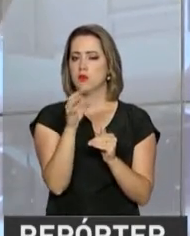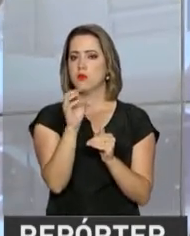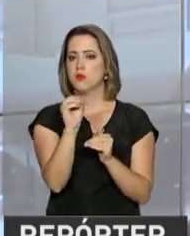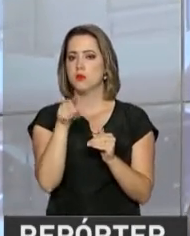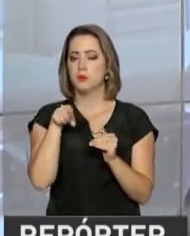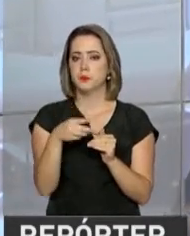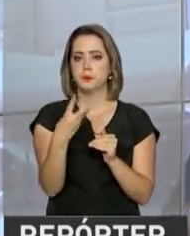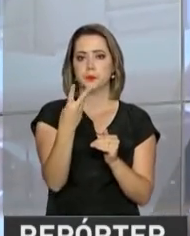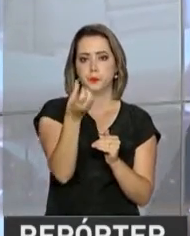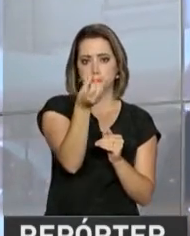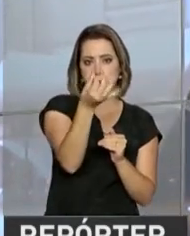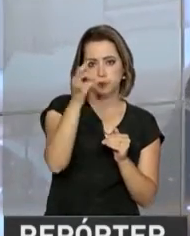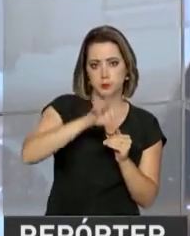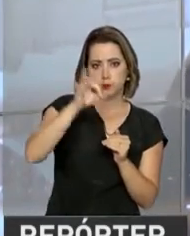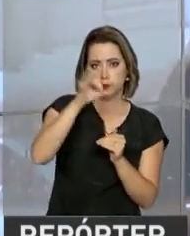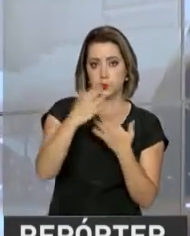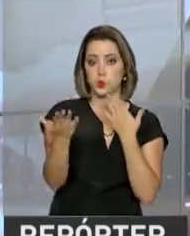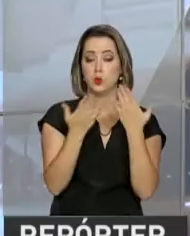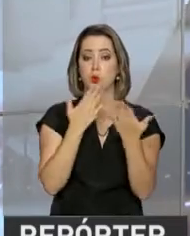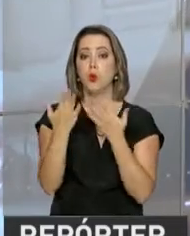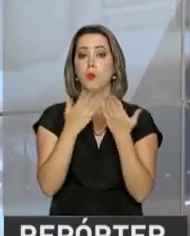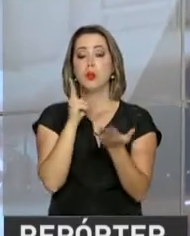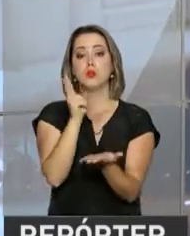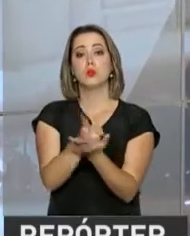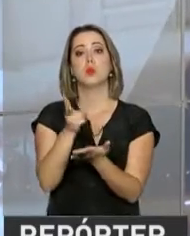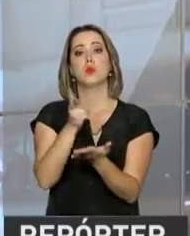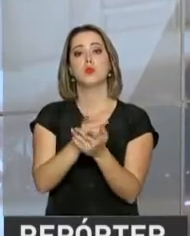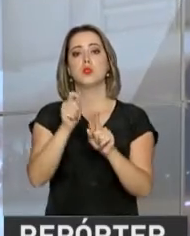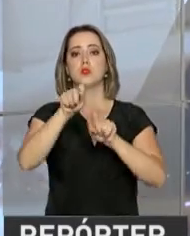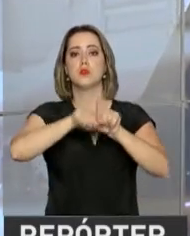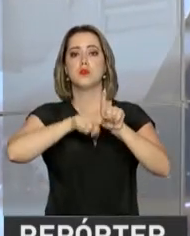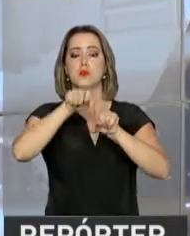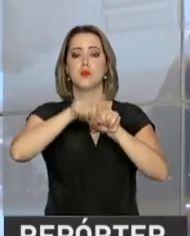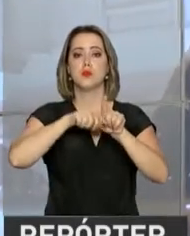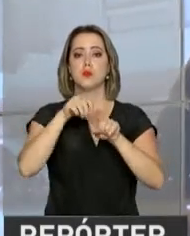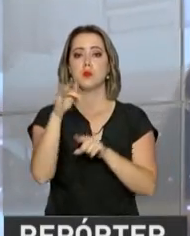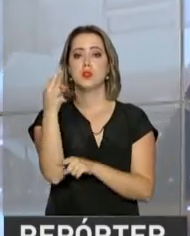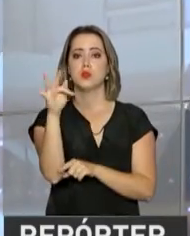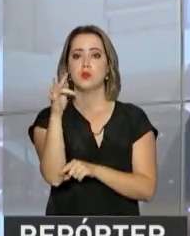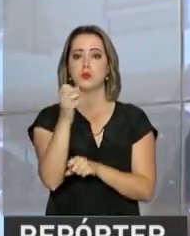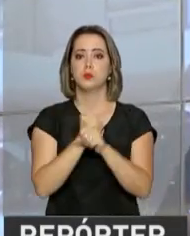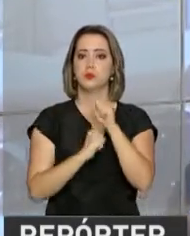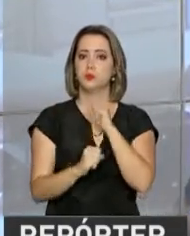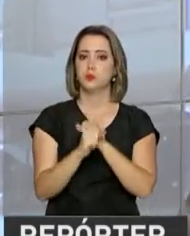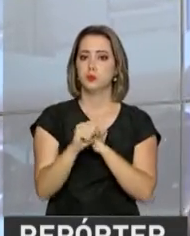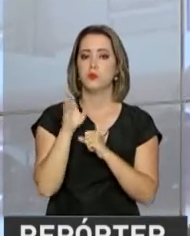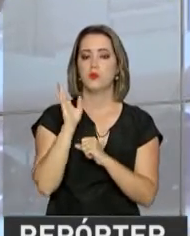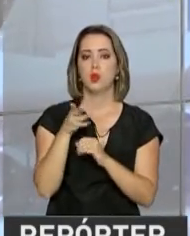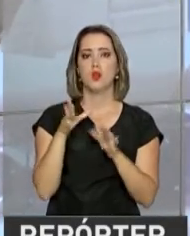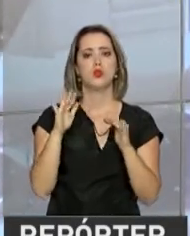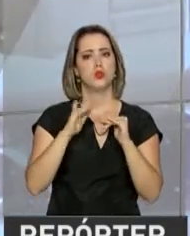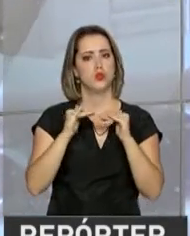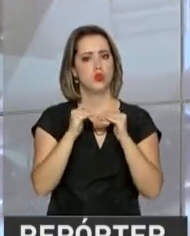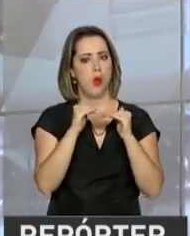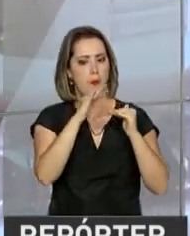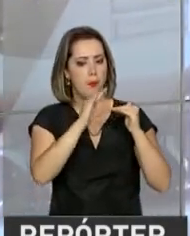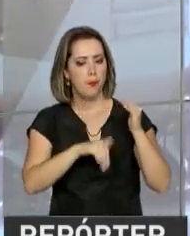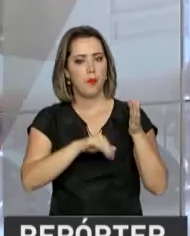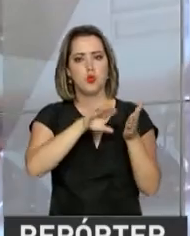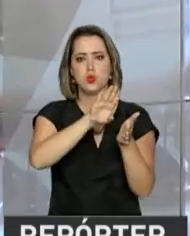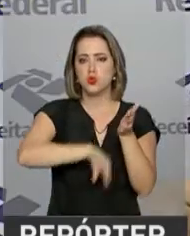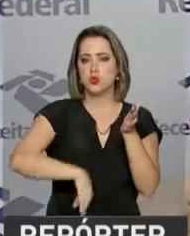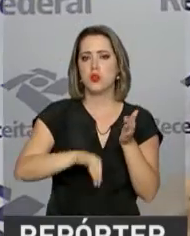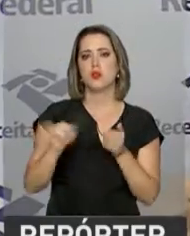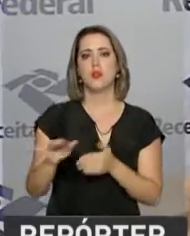crescimento de 0,36% em comparação a fevereiro do ano passado. E isso já descontada a inflação.